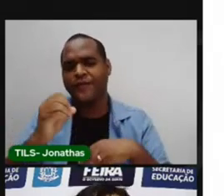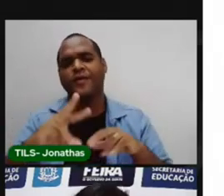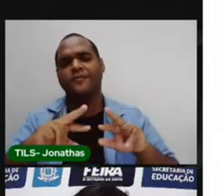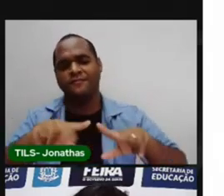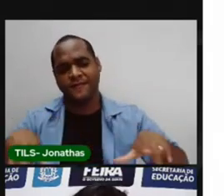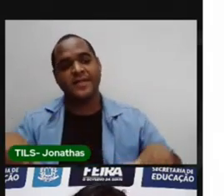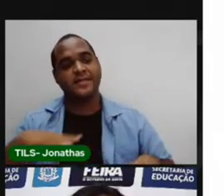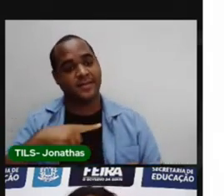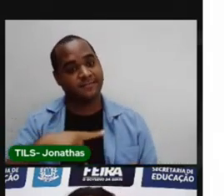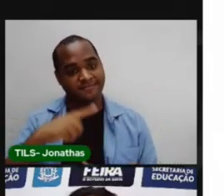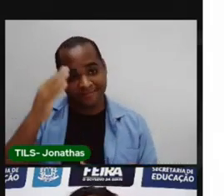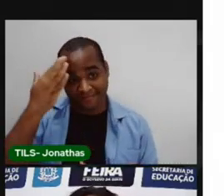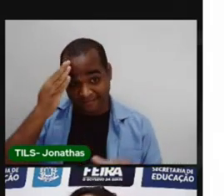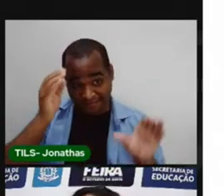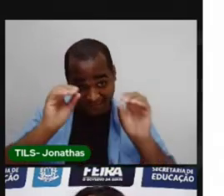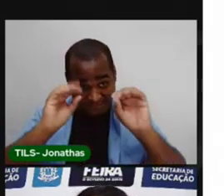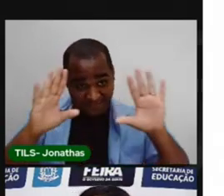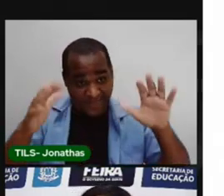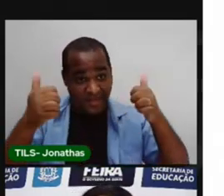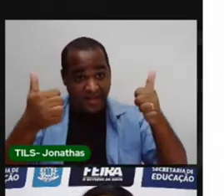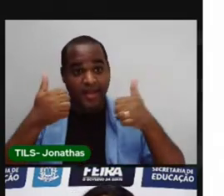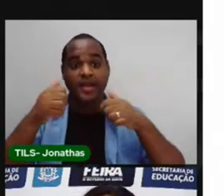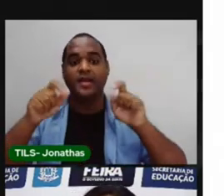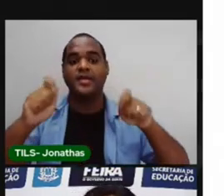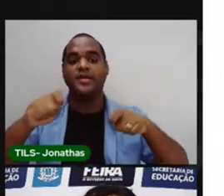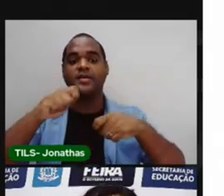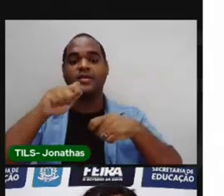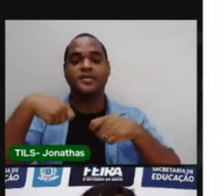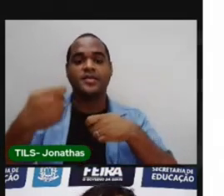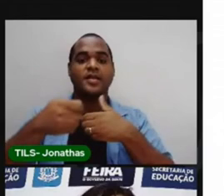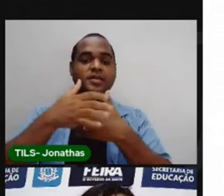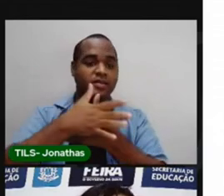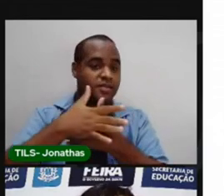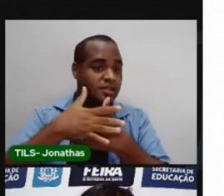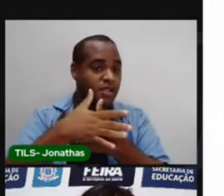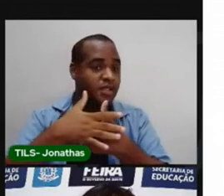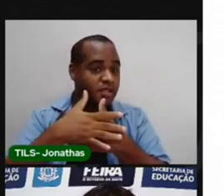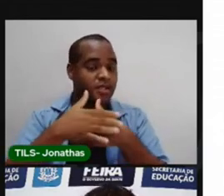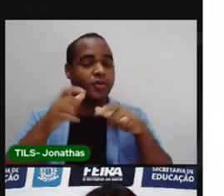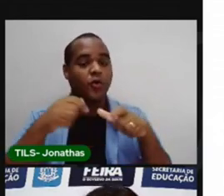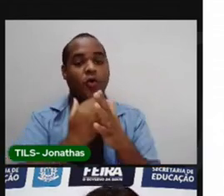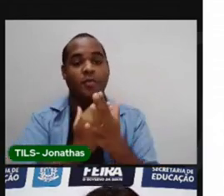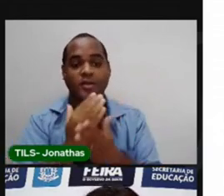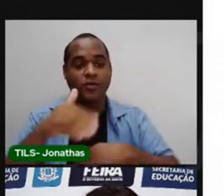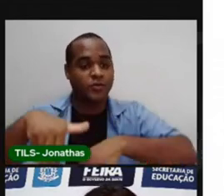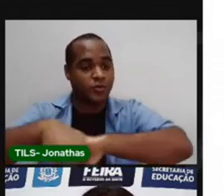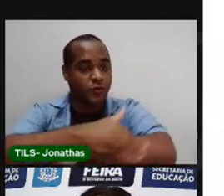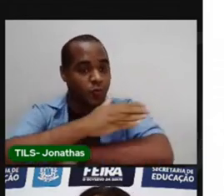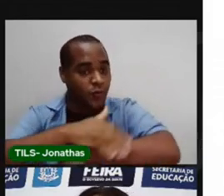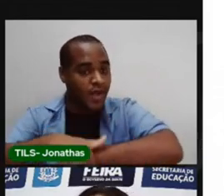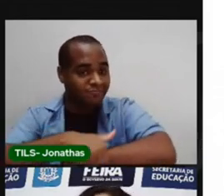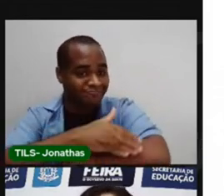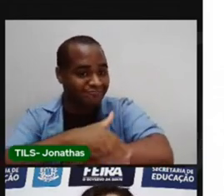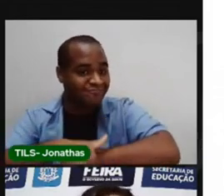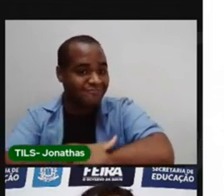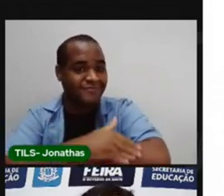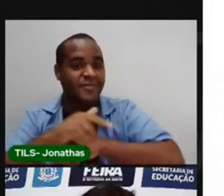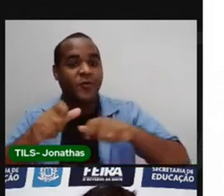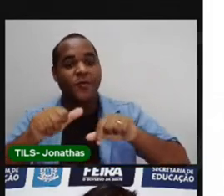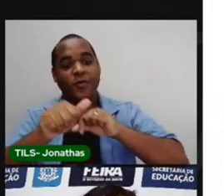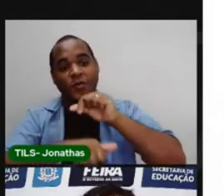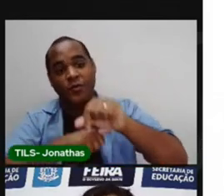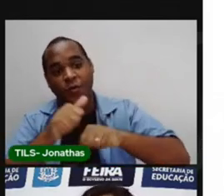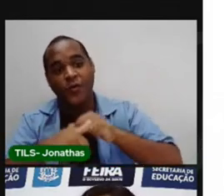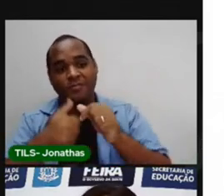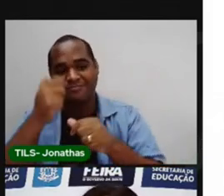Entendeu? A cidade, ela começou numa estrada das goleadas, se tornou